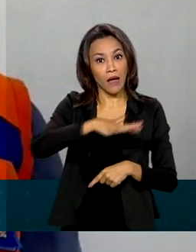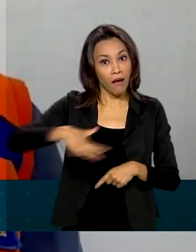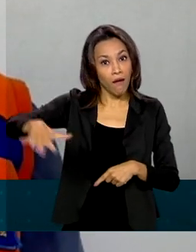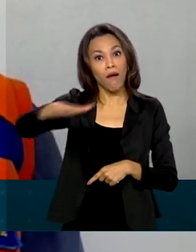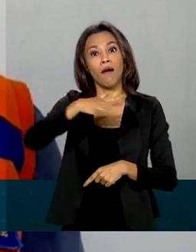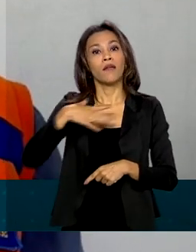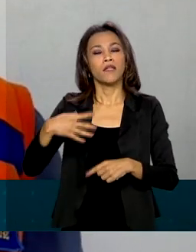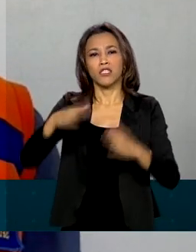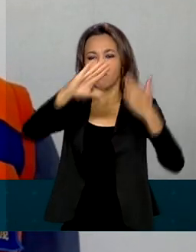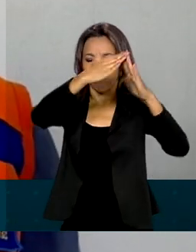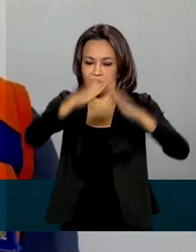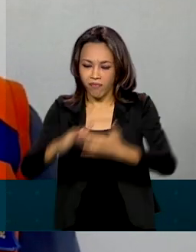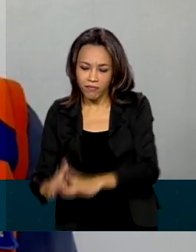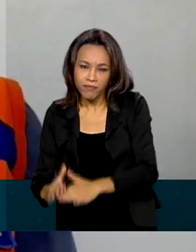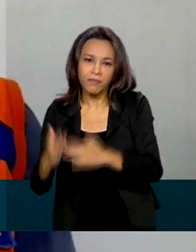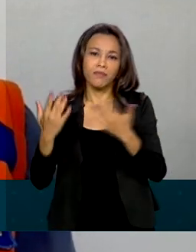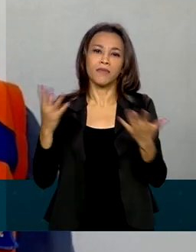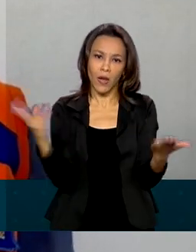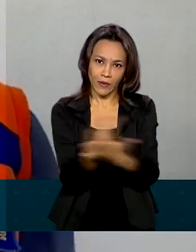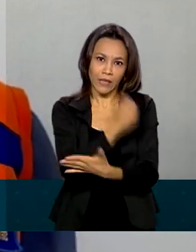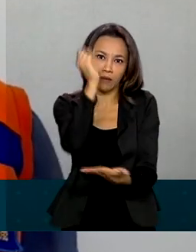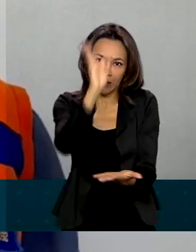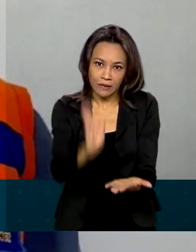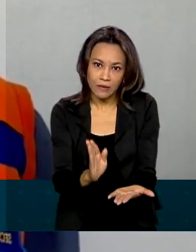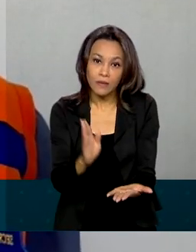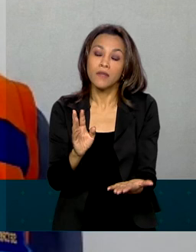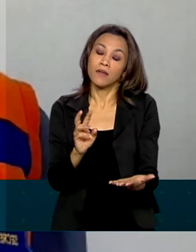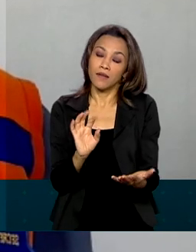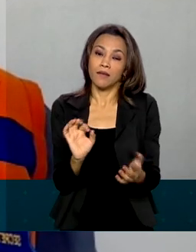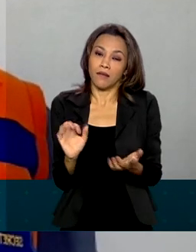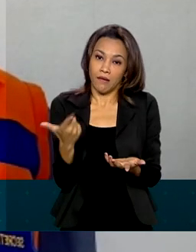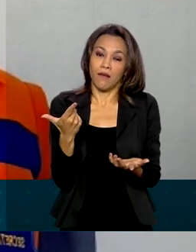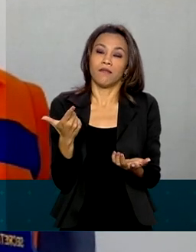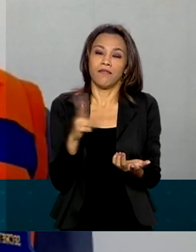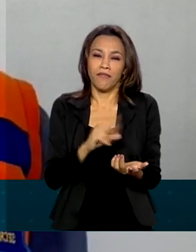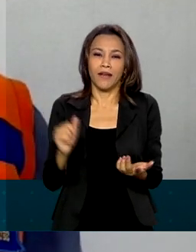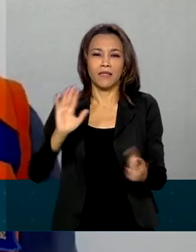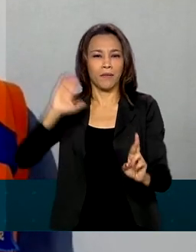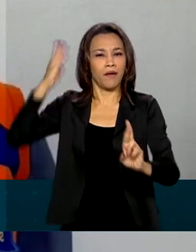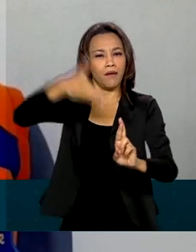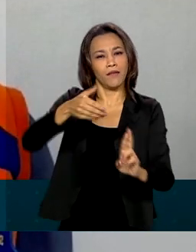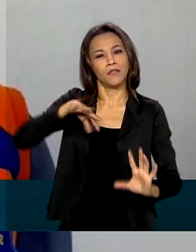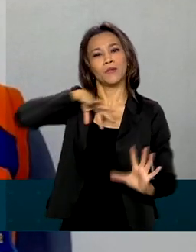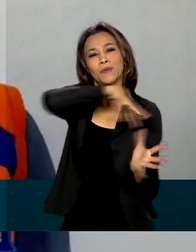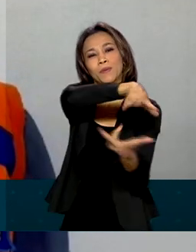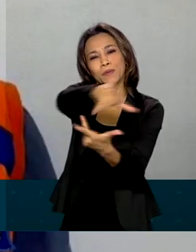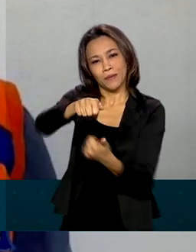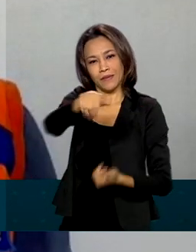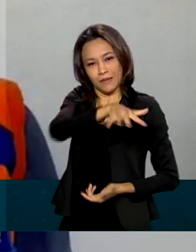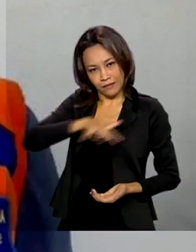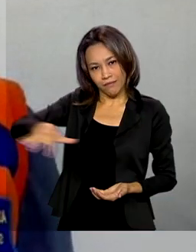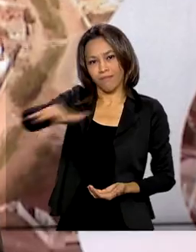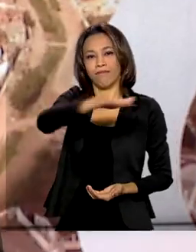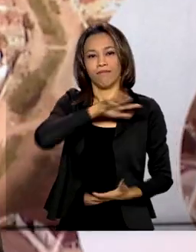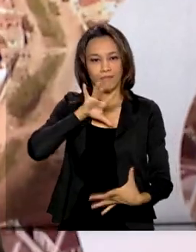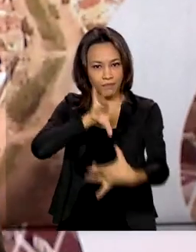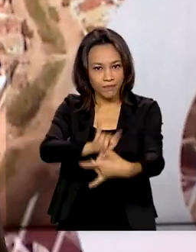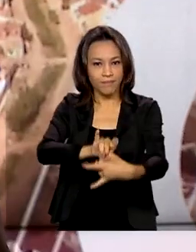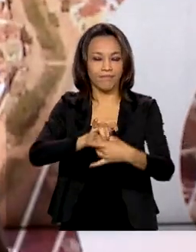e, com certeza, nos colocará na vanguarda do mundo na gestão de riscos e desastres.